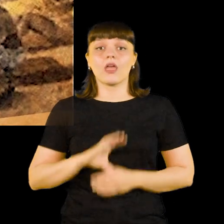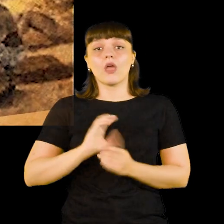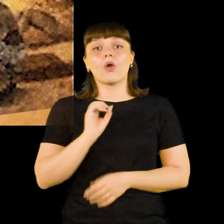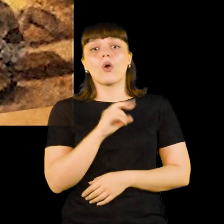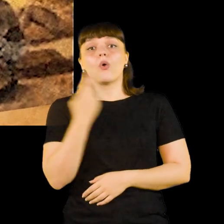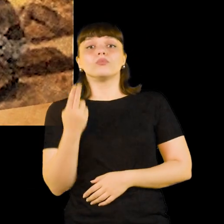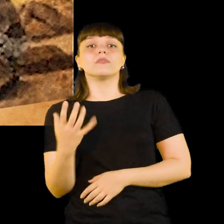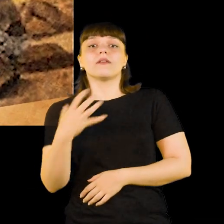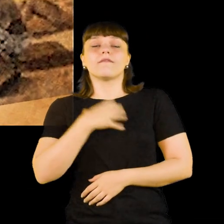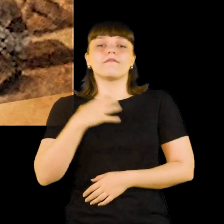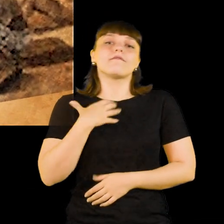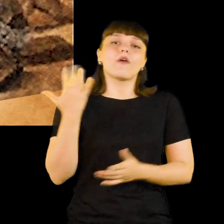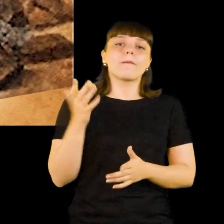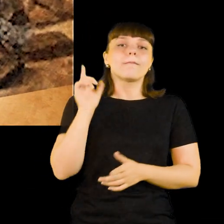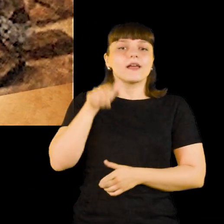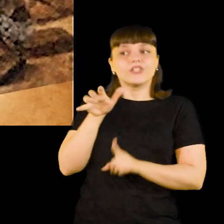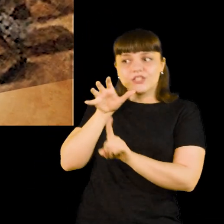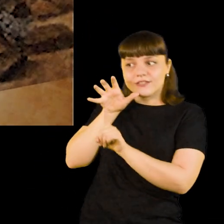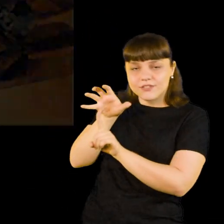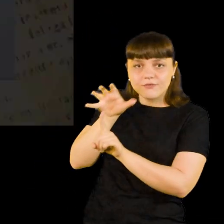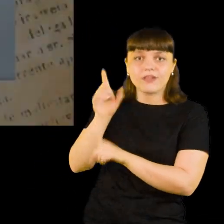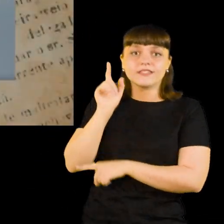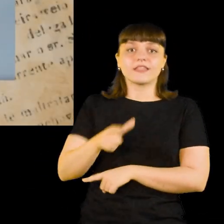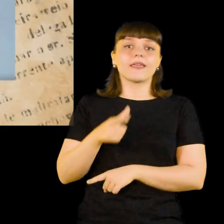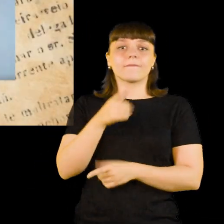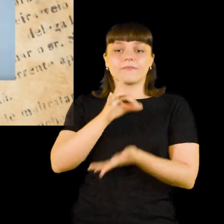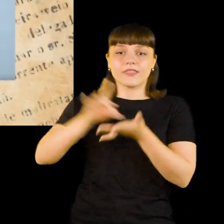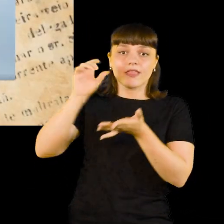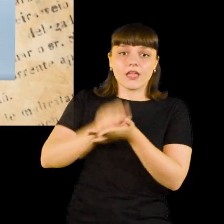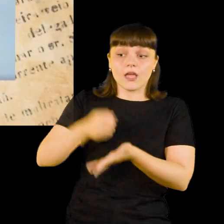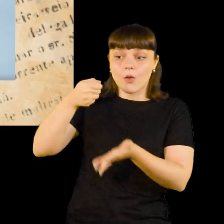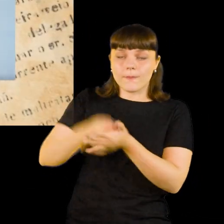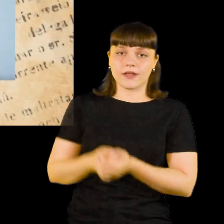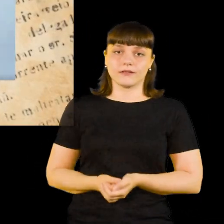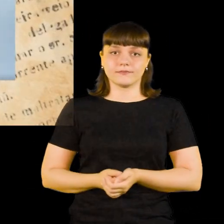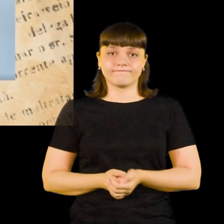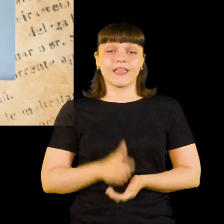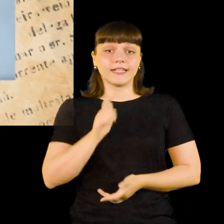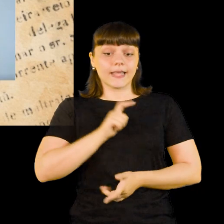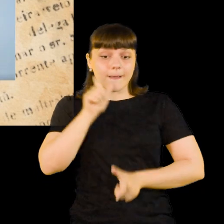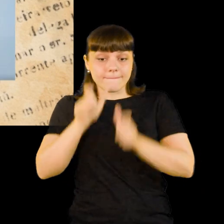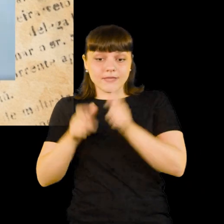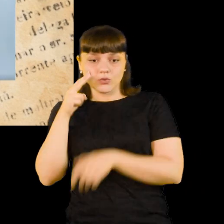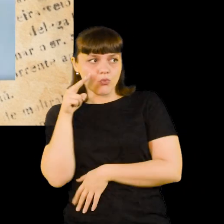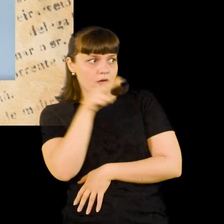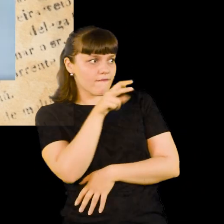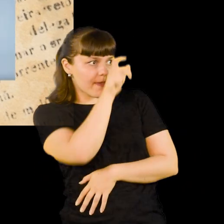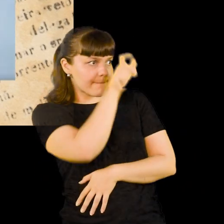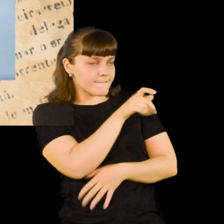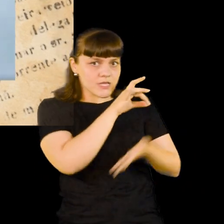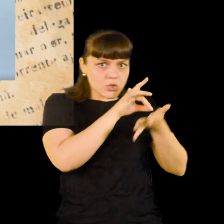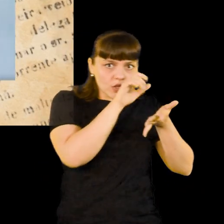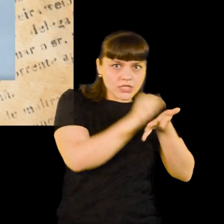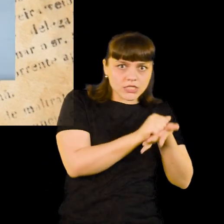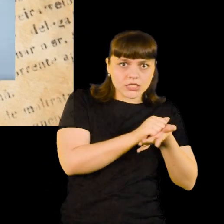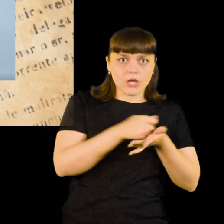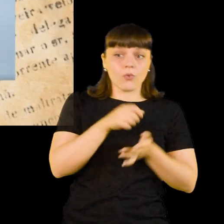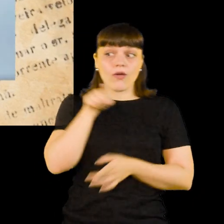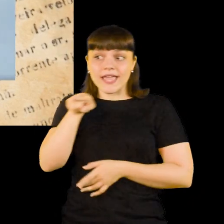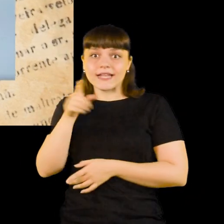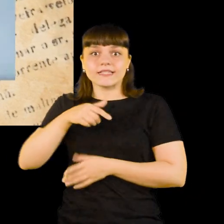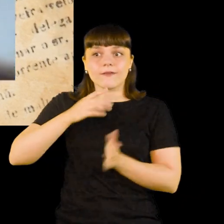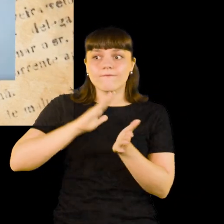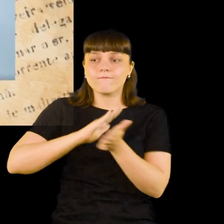forma de coerção era o alistamento forçado. Muitos deles, quando viam os alistadores chegando, eles fugiam, se escondiam.